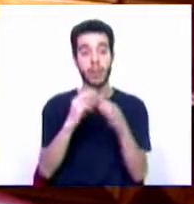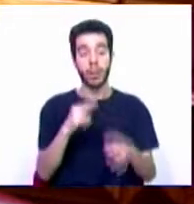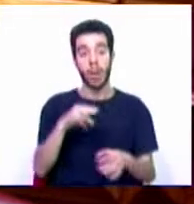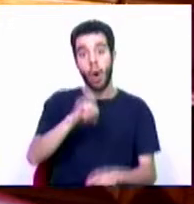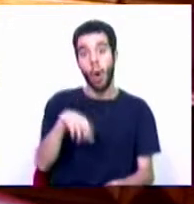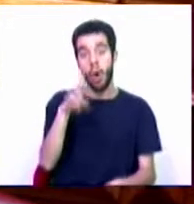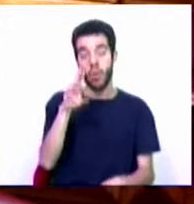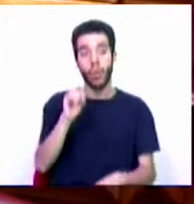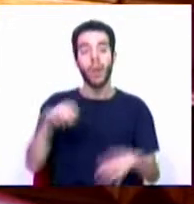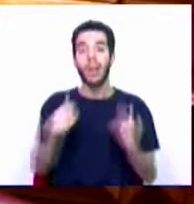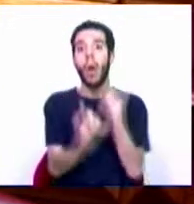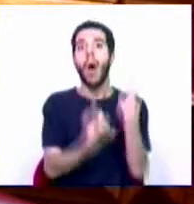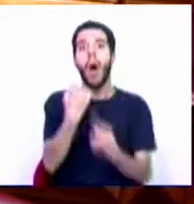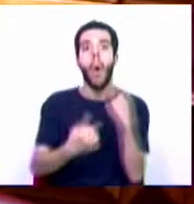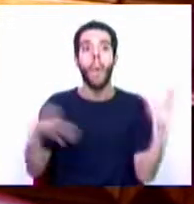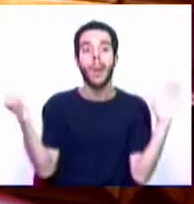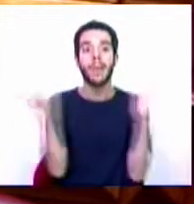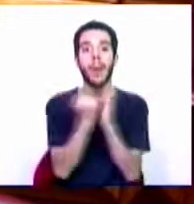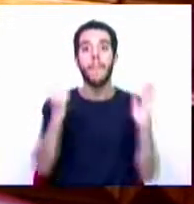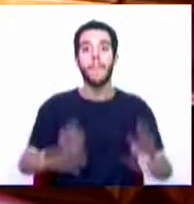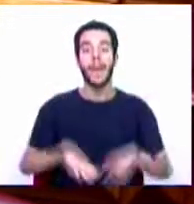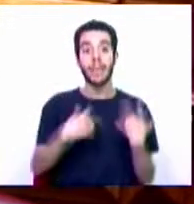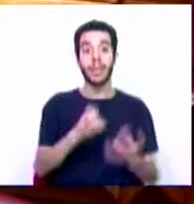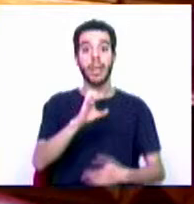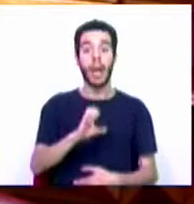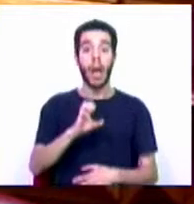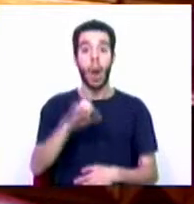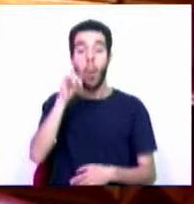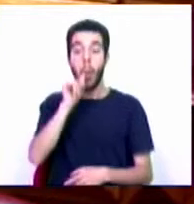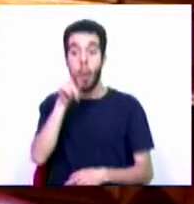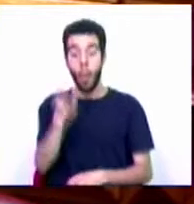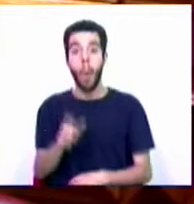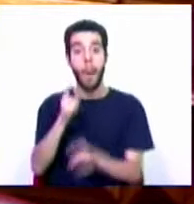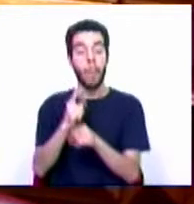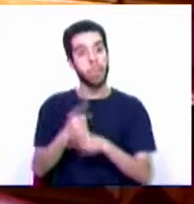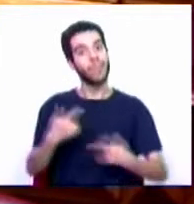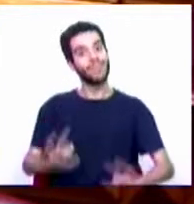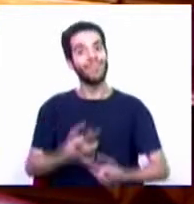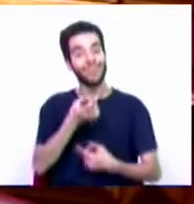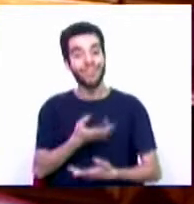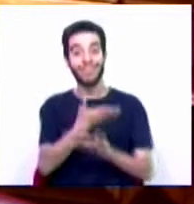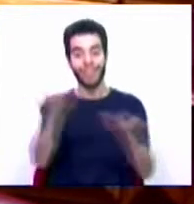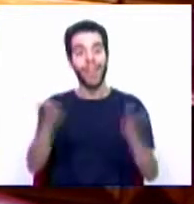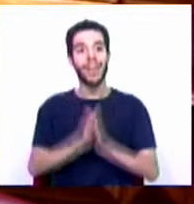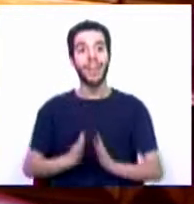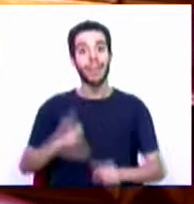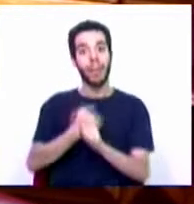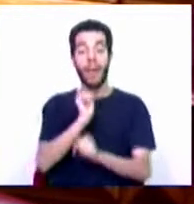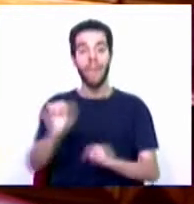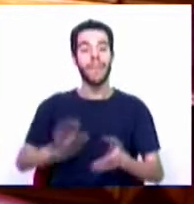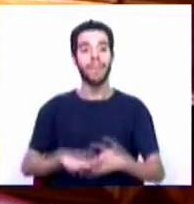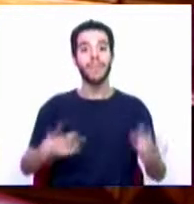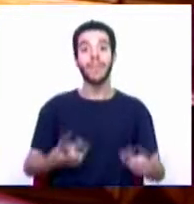Europeia são algumas das marcas que Carlos Bernardes deixa. Era desde 1 de dezembro de 2015 o Presidente da Câmara